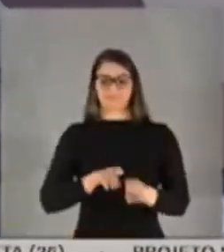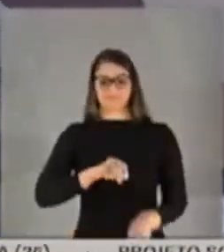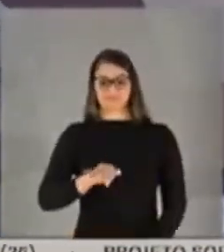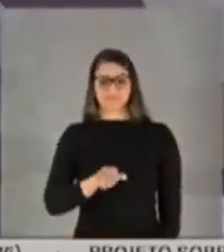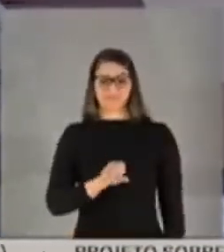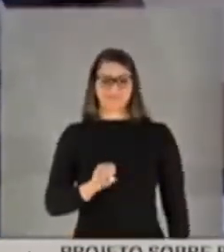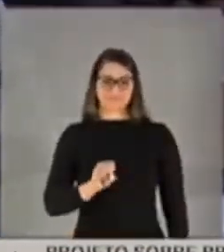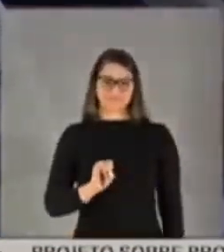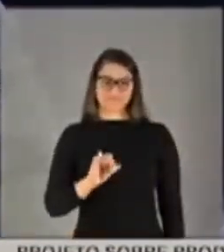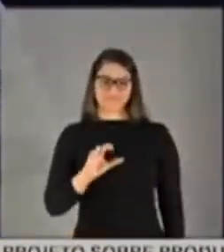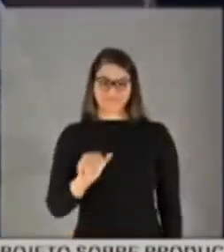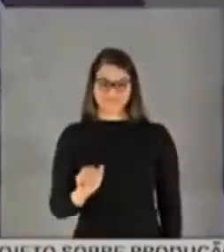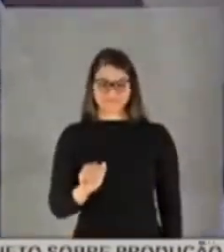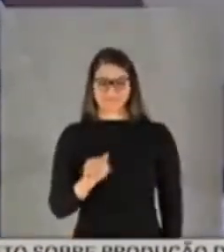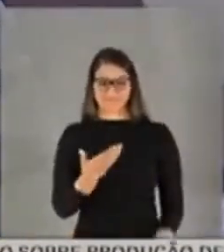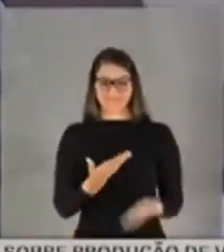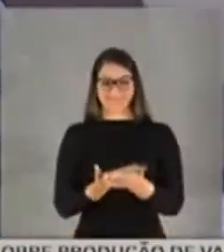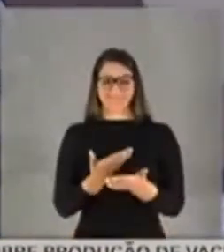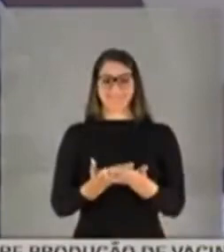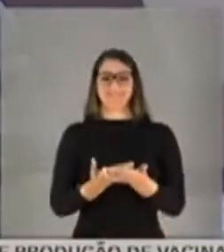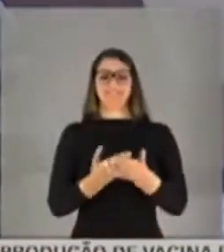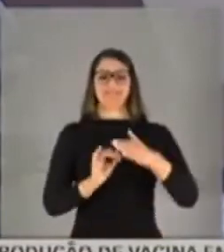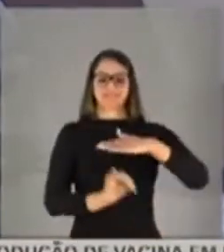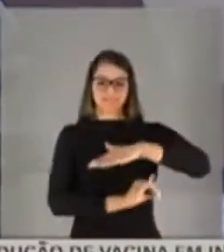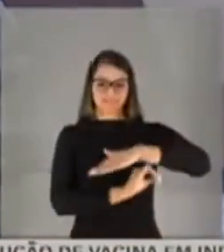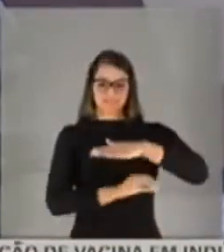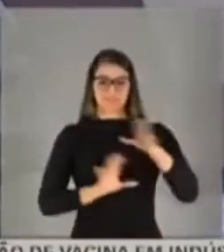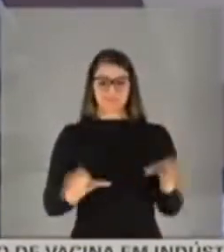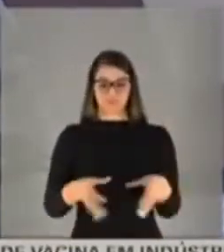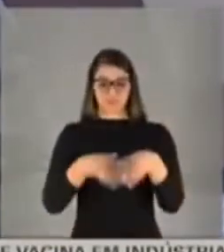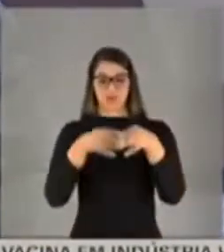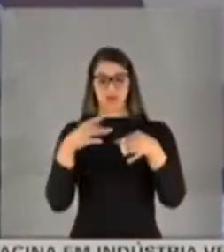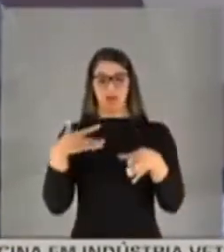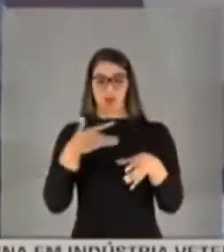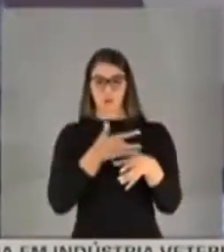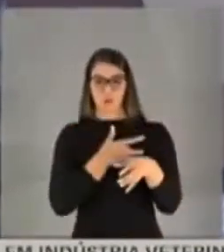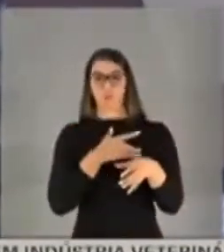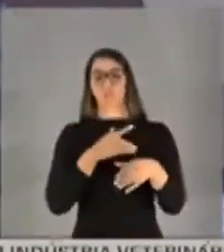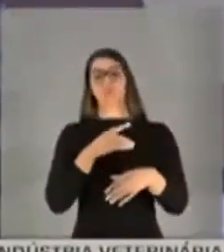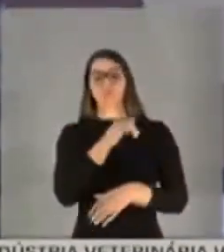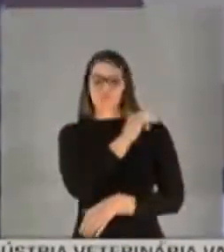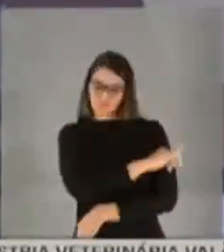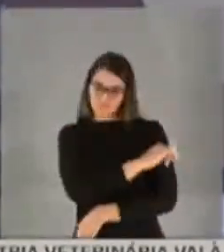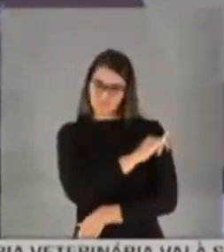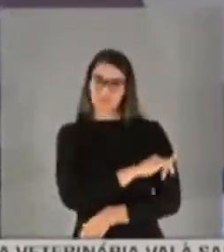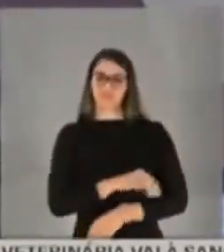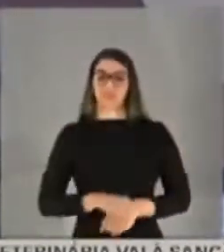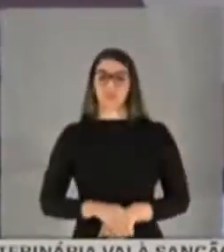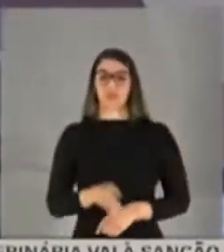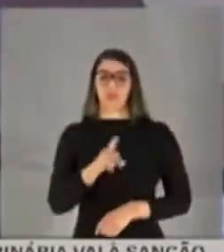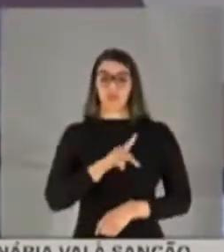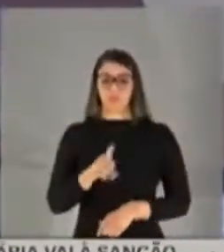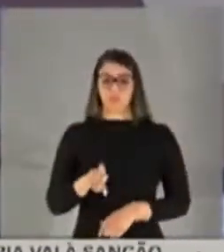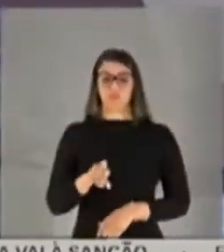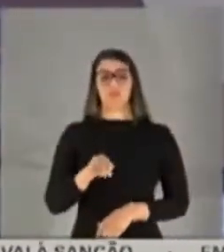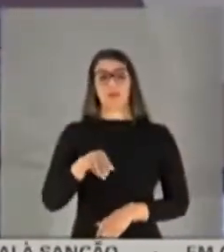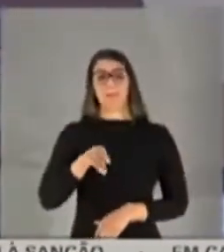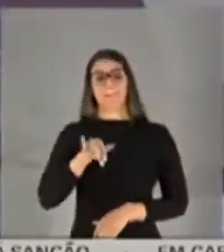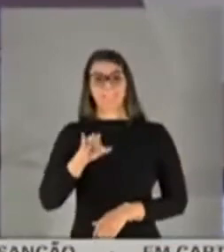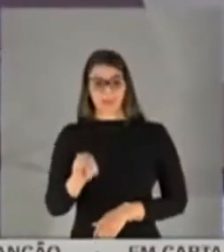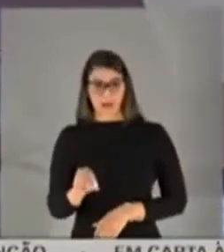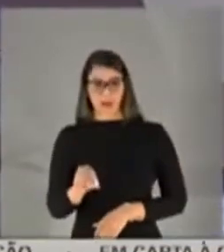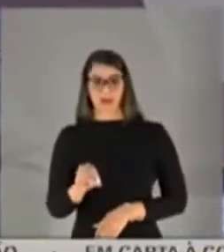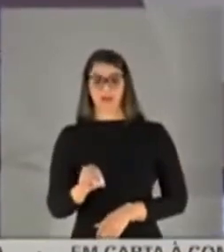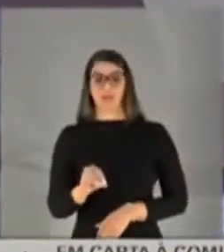também do Instituto de Estudos em Saúde Coletiva da UFRJ, e o professor Mário Schaeffer do Departamento de Medicina